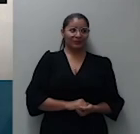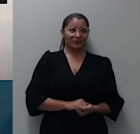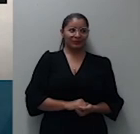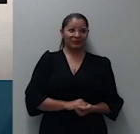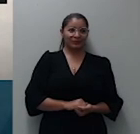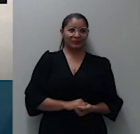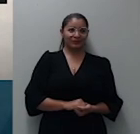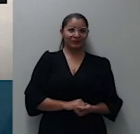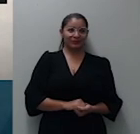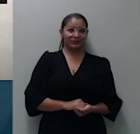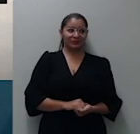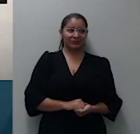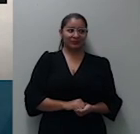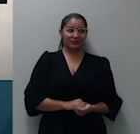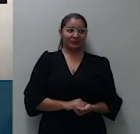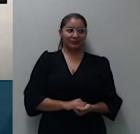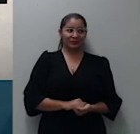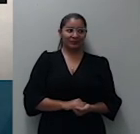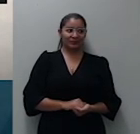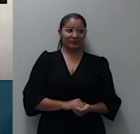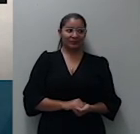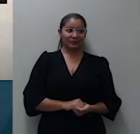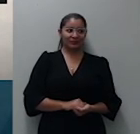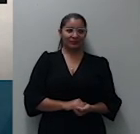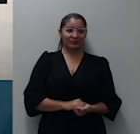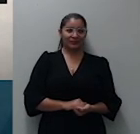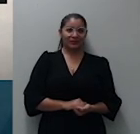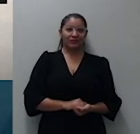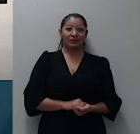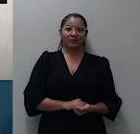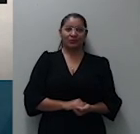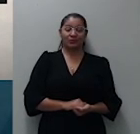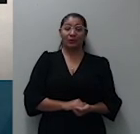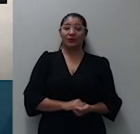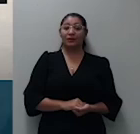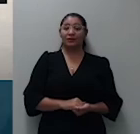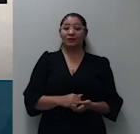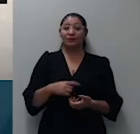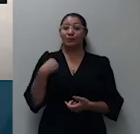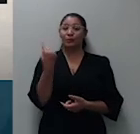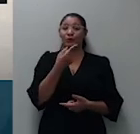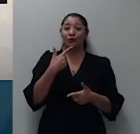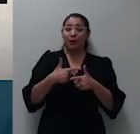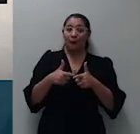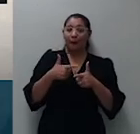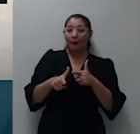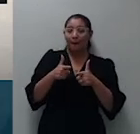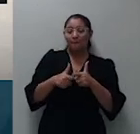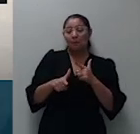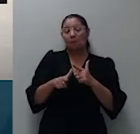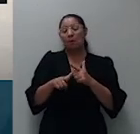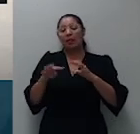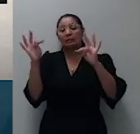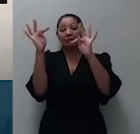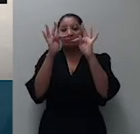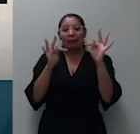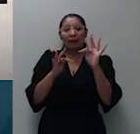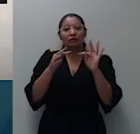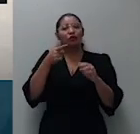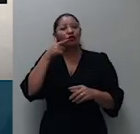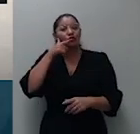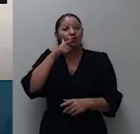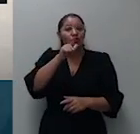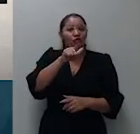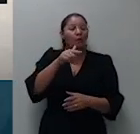pronto nós tivemos um problema técnico e agora conseguimos retomar no meio do voto do ministro Marco